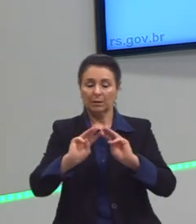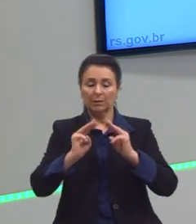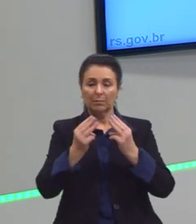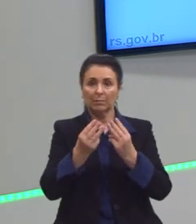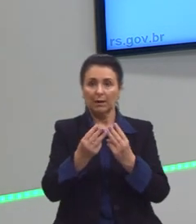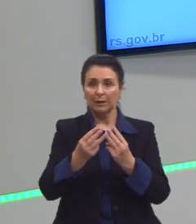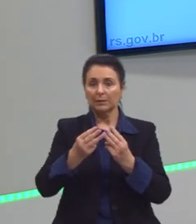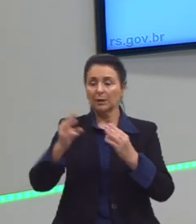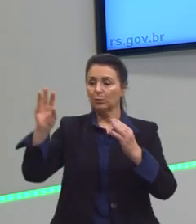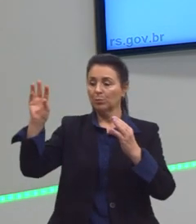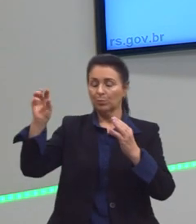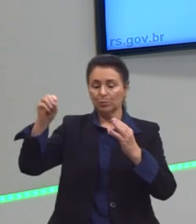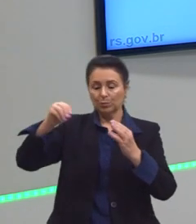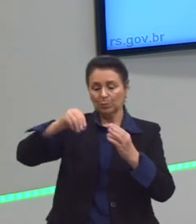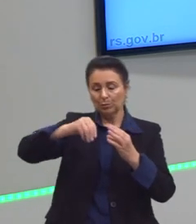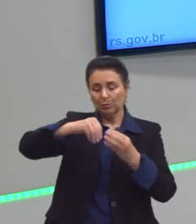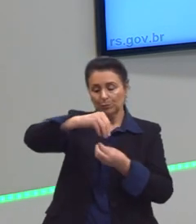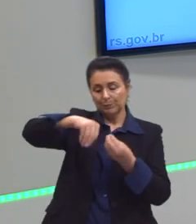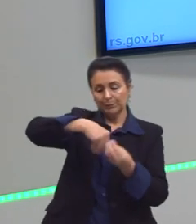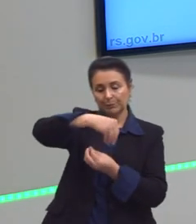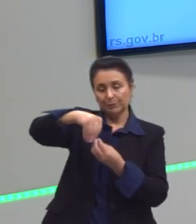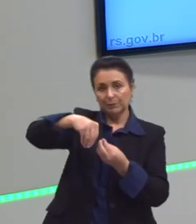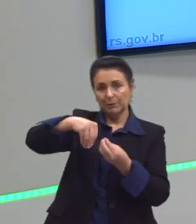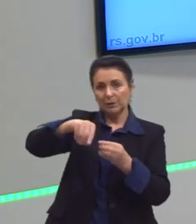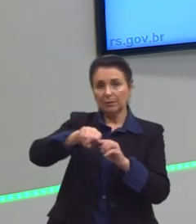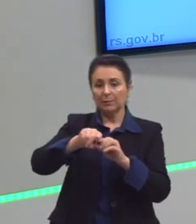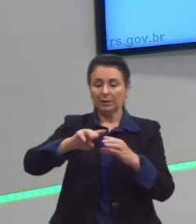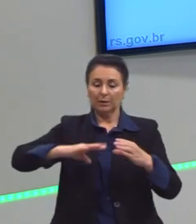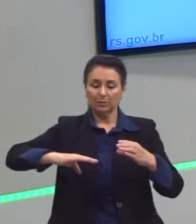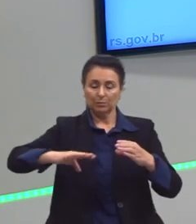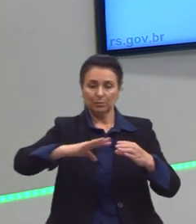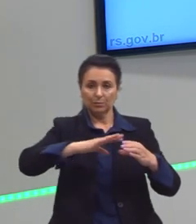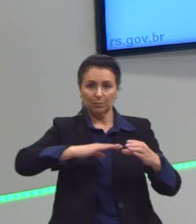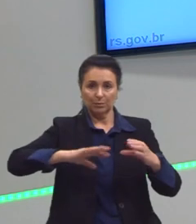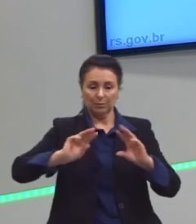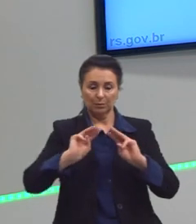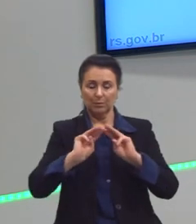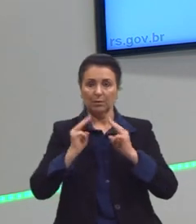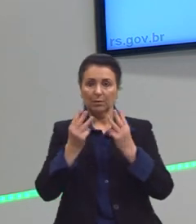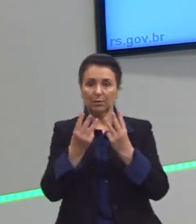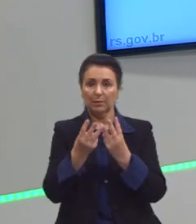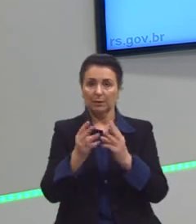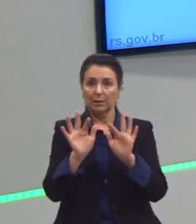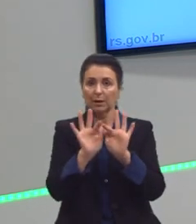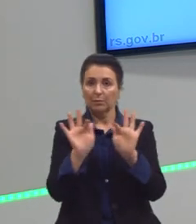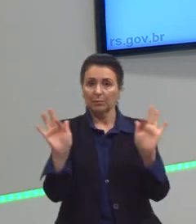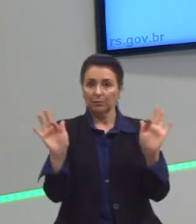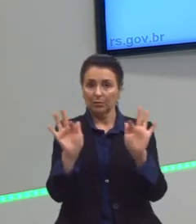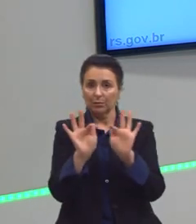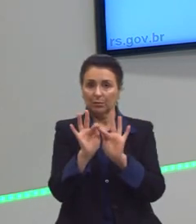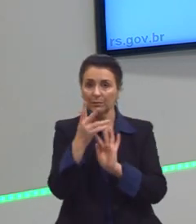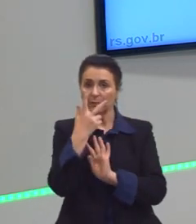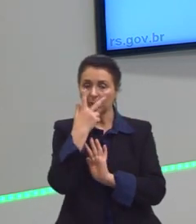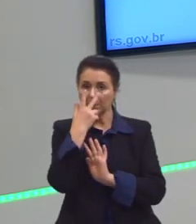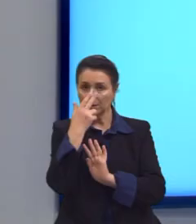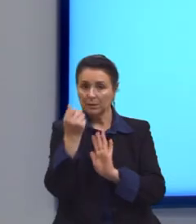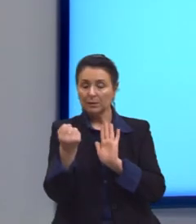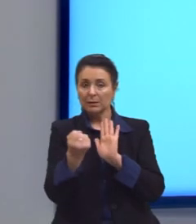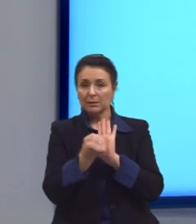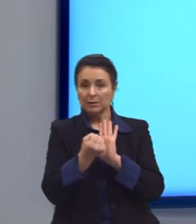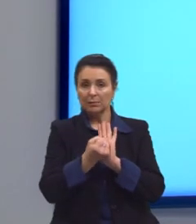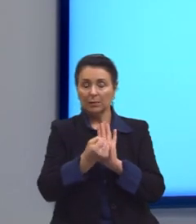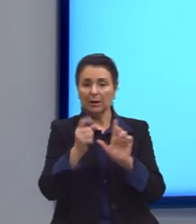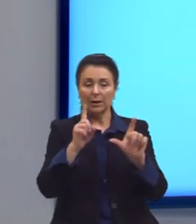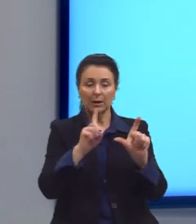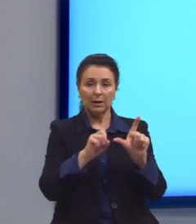densidade relaciona a massa da solução. A fórmula é bem parecida, só que o símbolo dela é a letra D. D